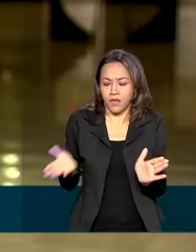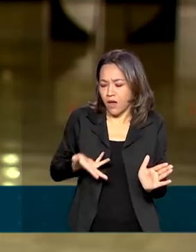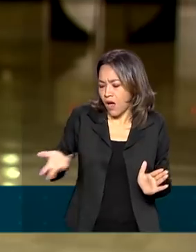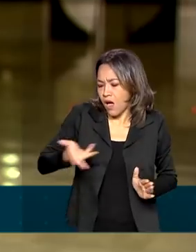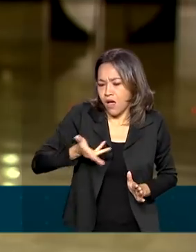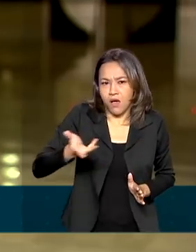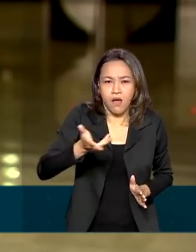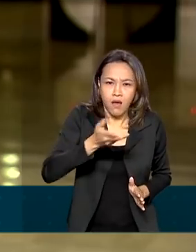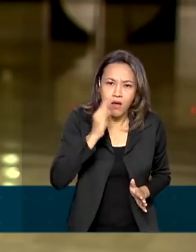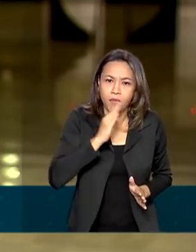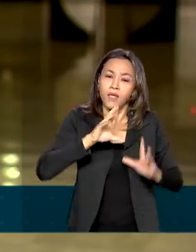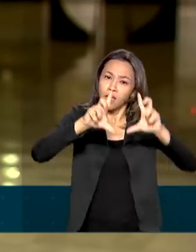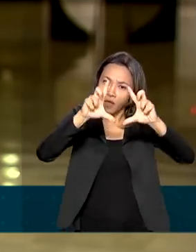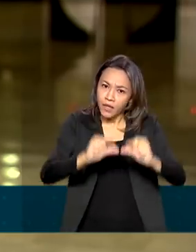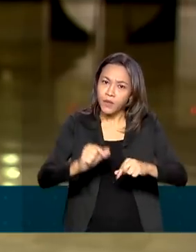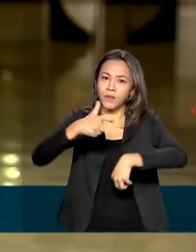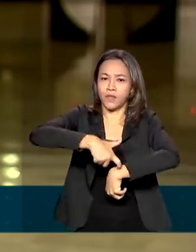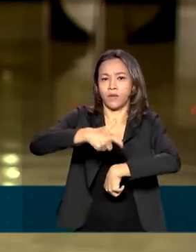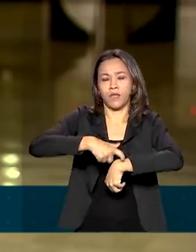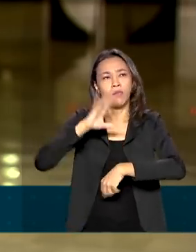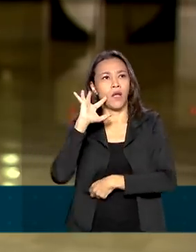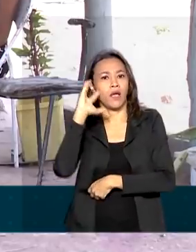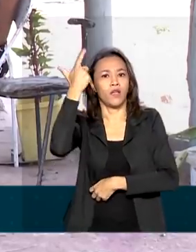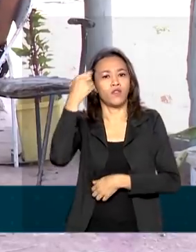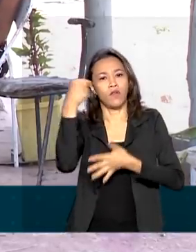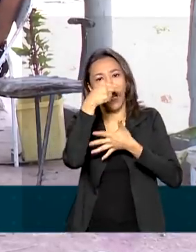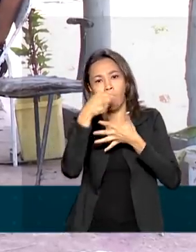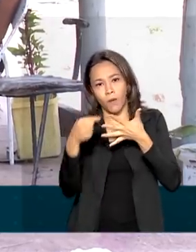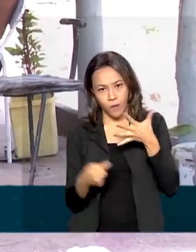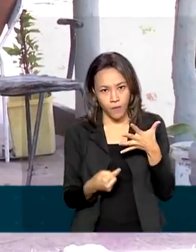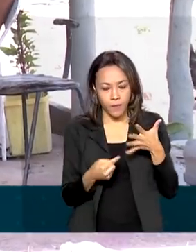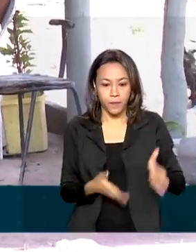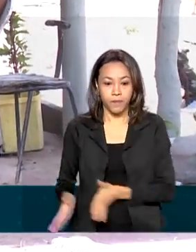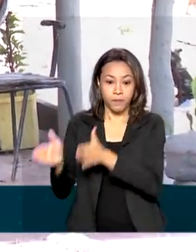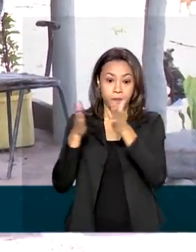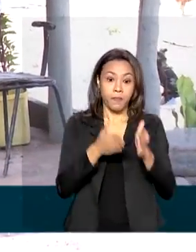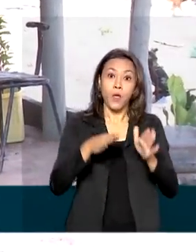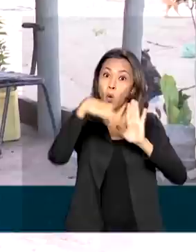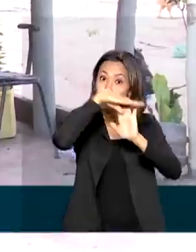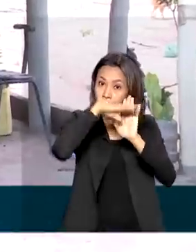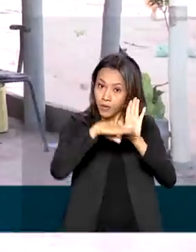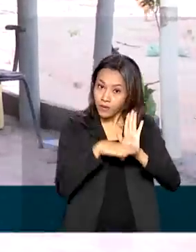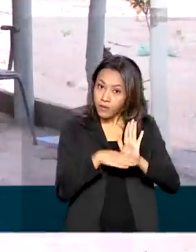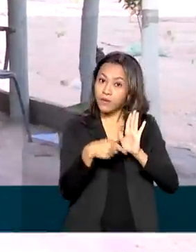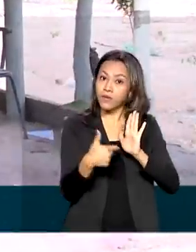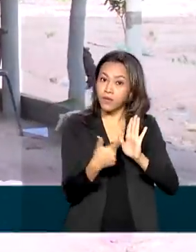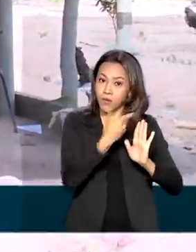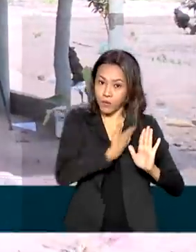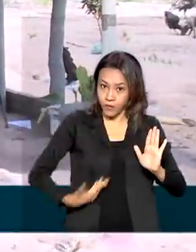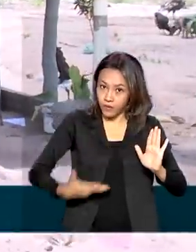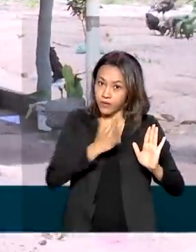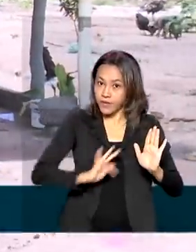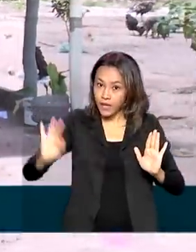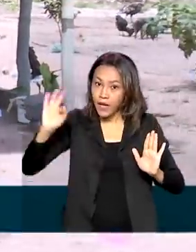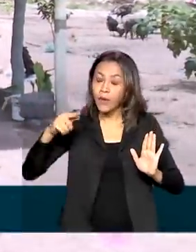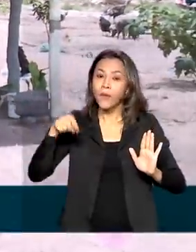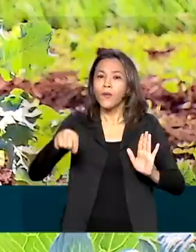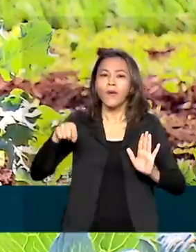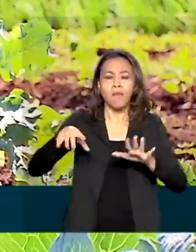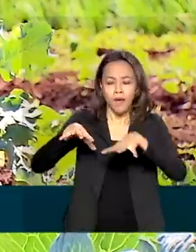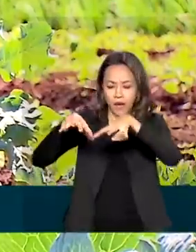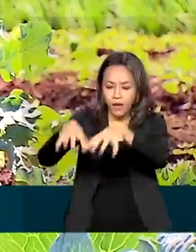e possa reduzir o tempo para a tomada de decisões. Com o Titula Brasil, os procedimentos técnicos para regularização